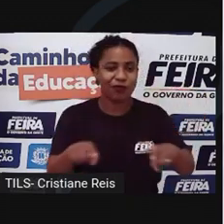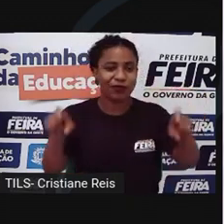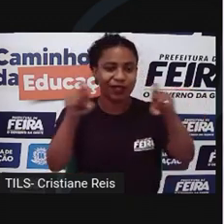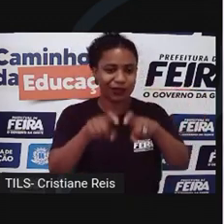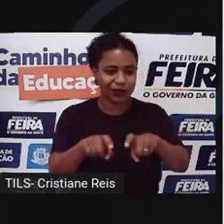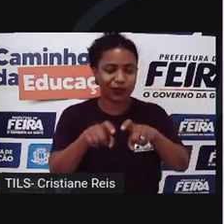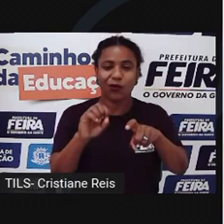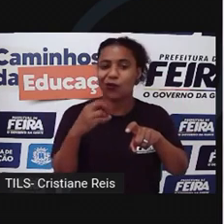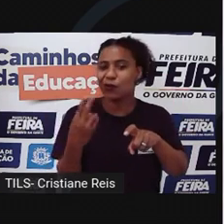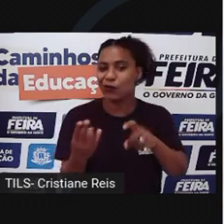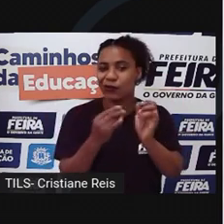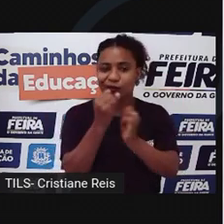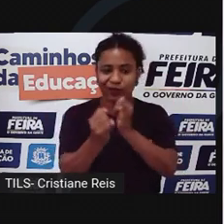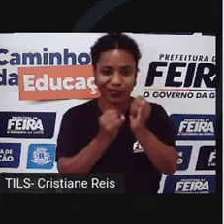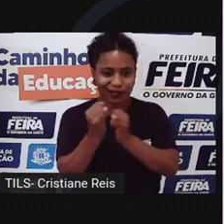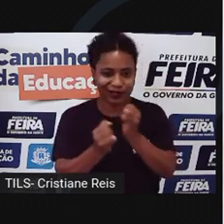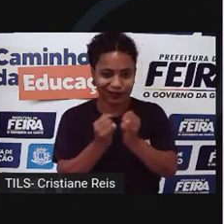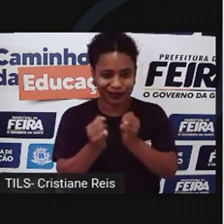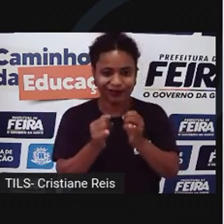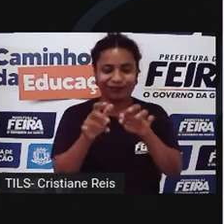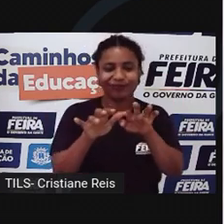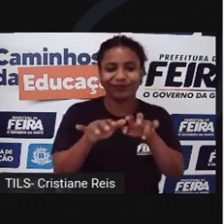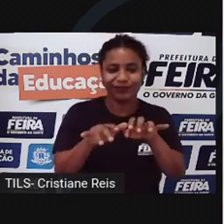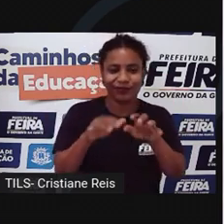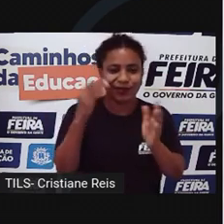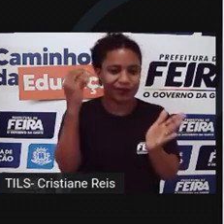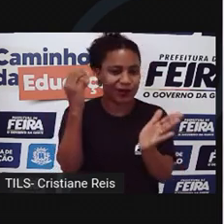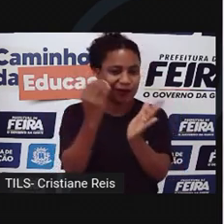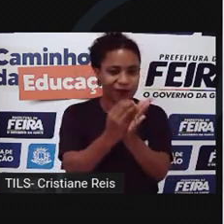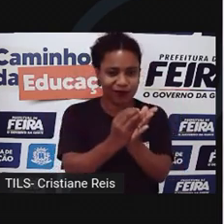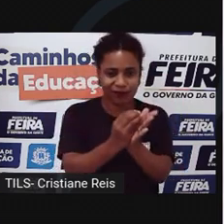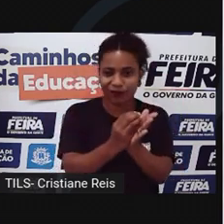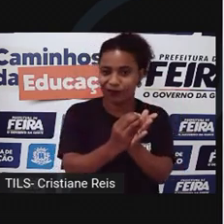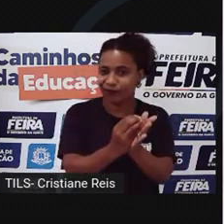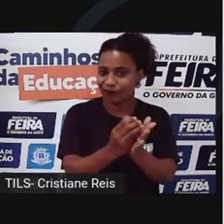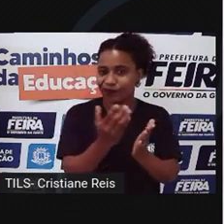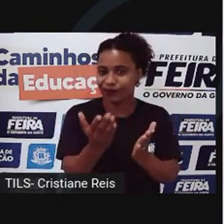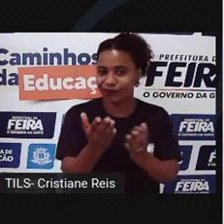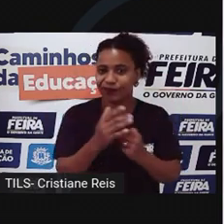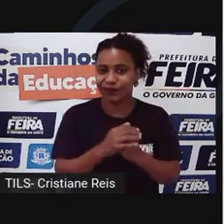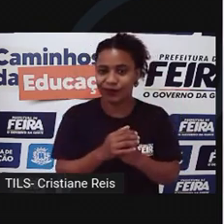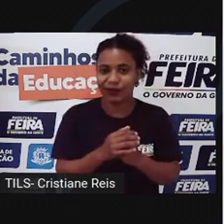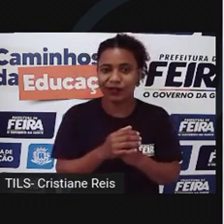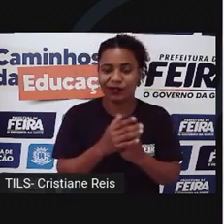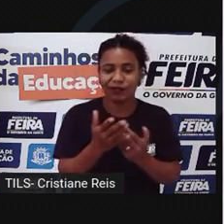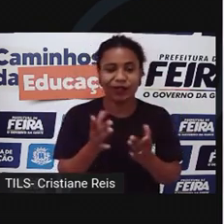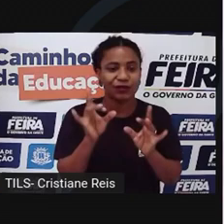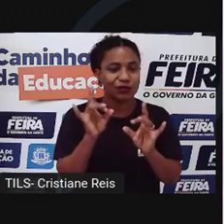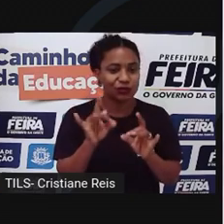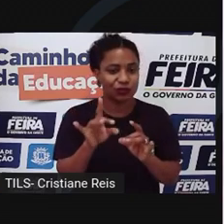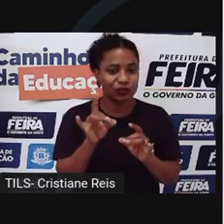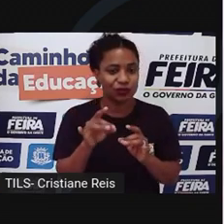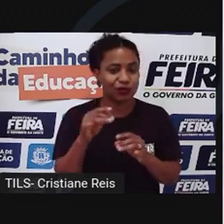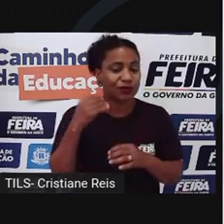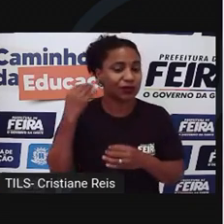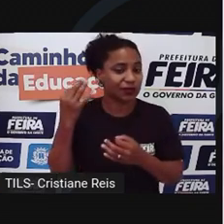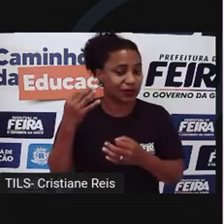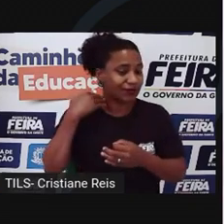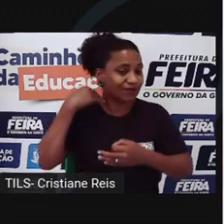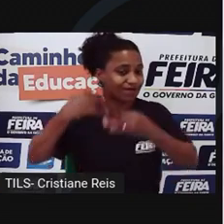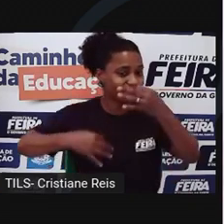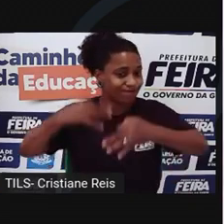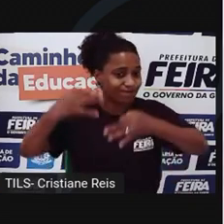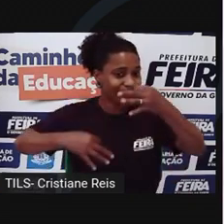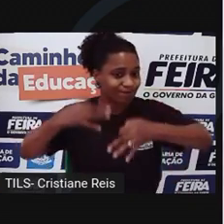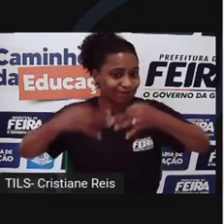digital como instrumento de execução do crime, mas não há ofensa ao bem jurídico e inviolabilidade da